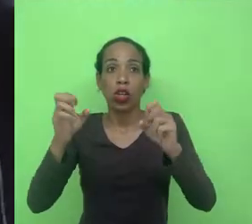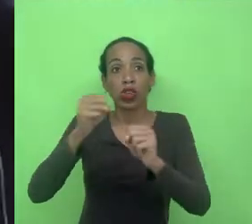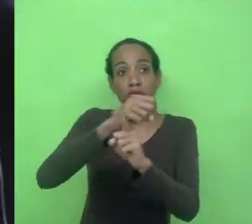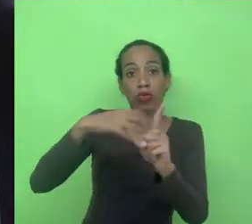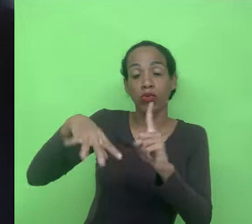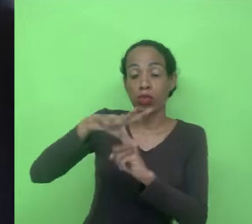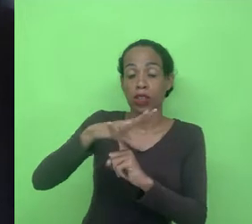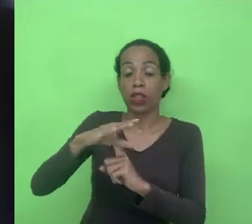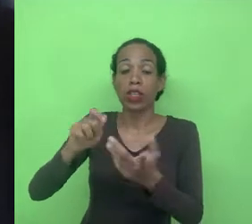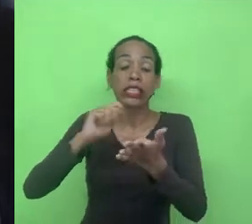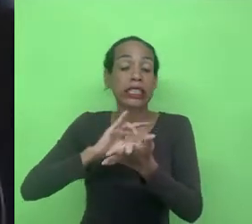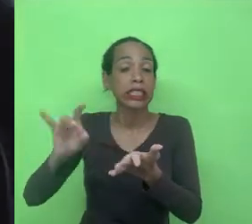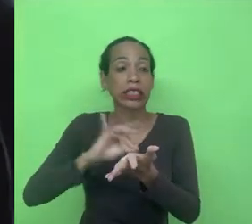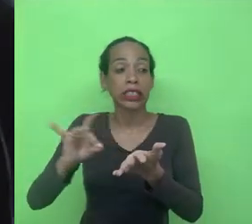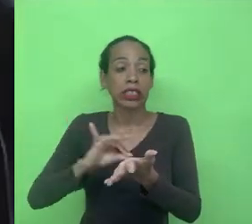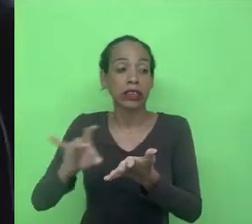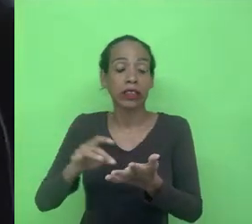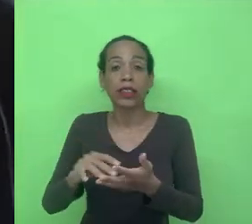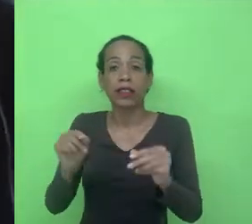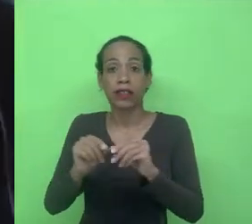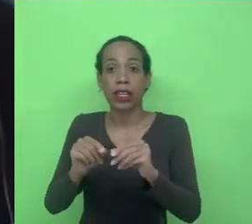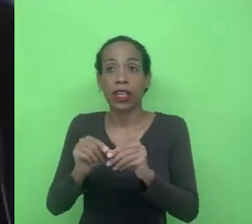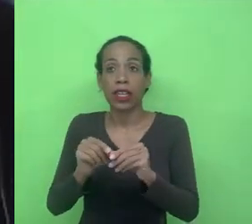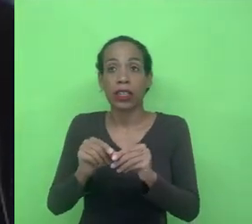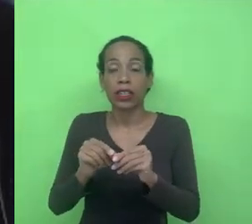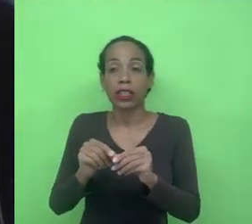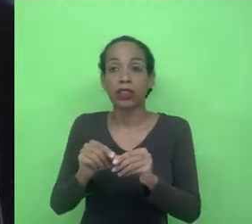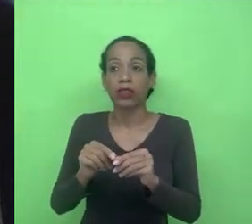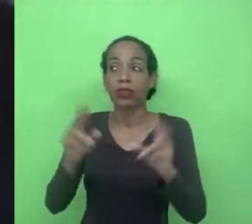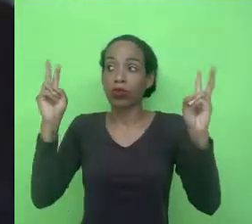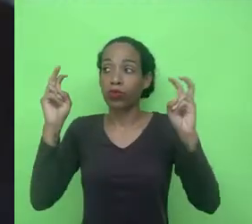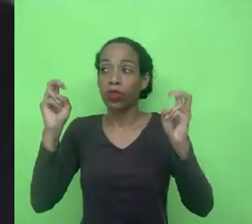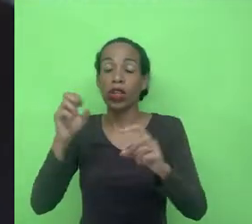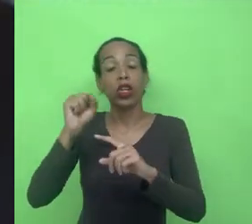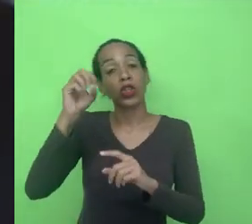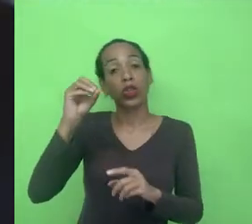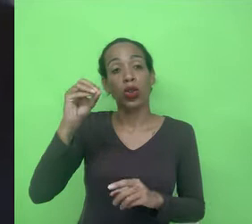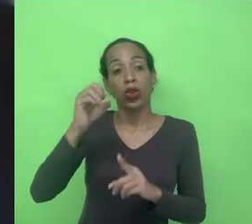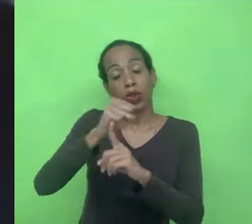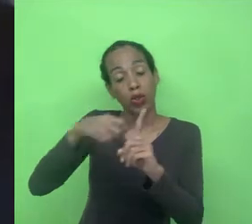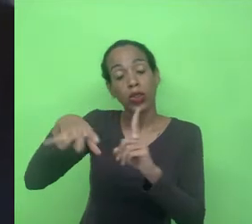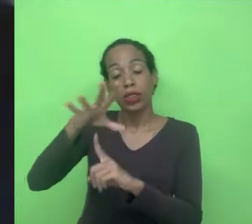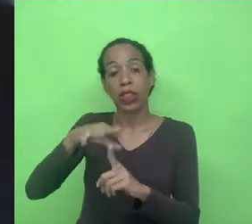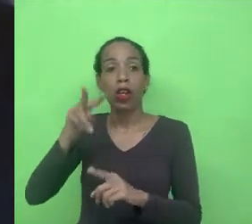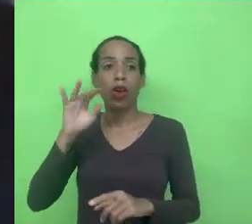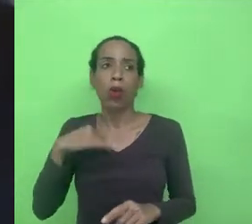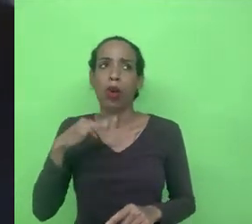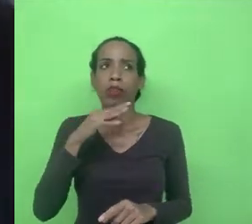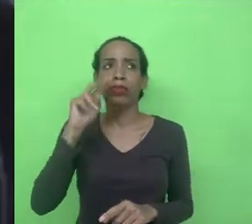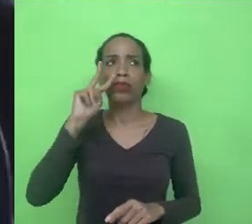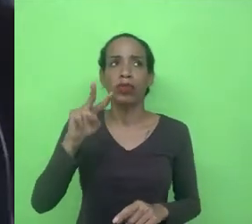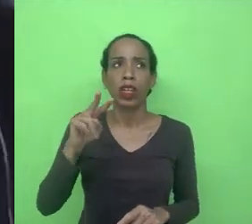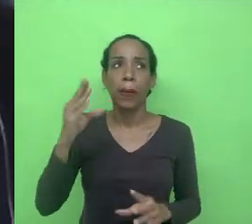busca descrever a rede de atores que estão mediando determinado contexto social, e eu acho que para perceber isso é muito